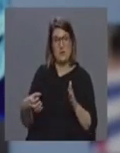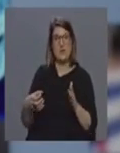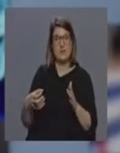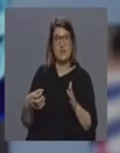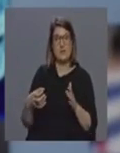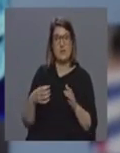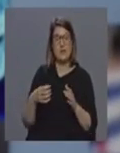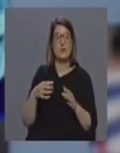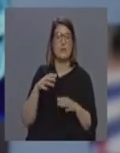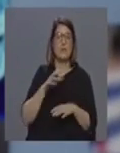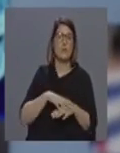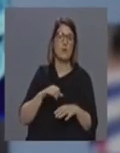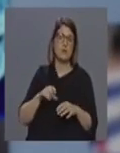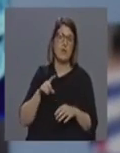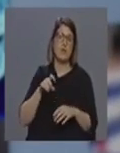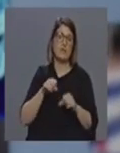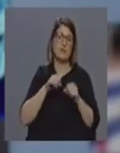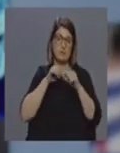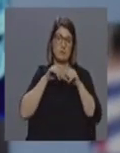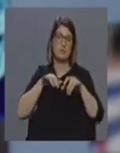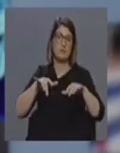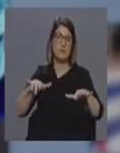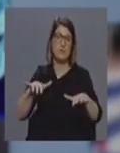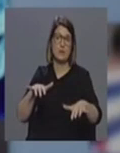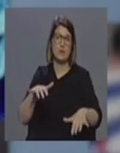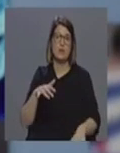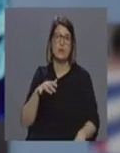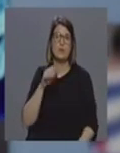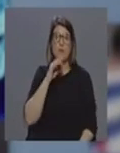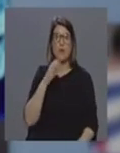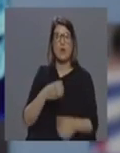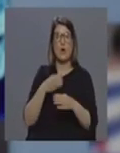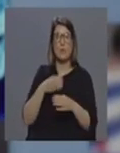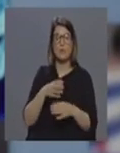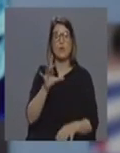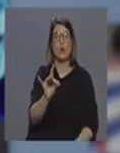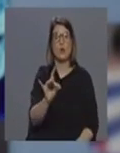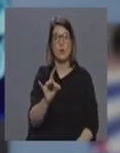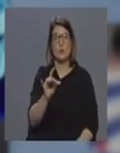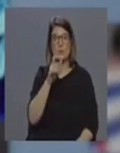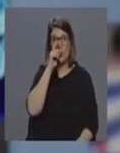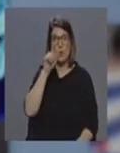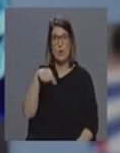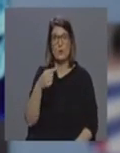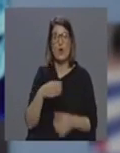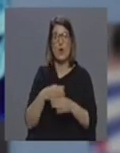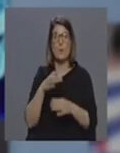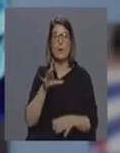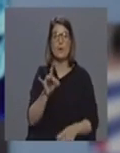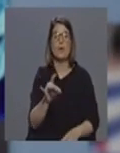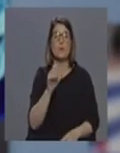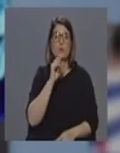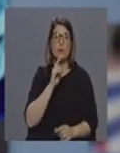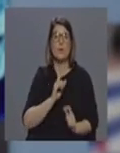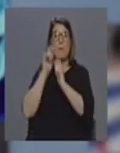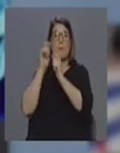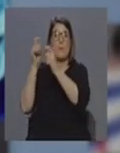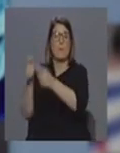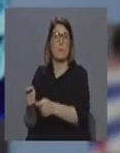propagação de um vírus é porque entretanto eu posso estar a pegar neste copo quem vier de seguida entretanto vai pegar no copo e eventualmente poderá ficar contagiado e durante